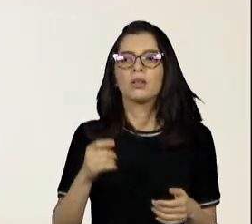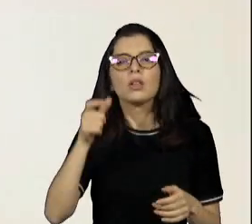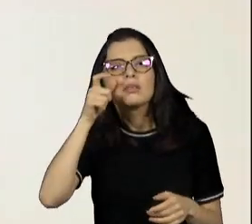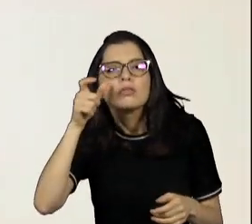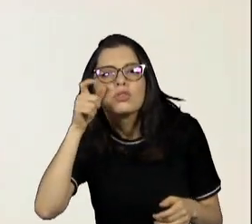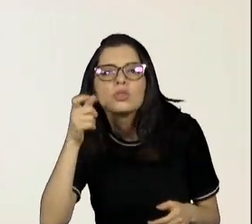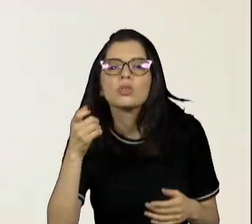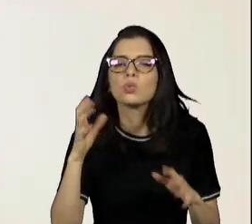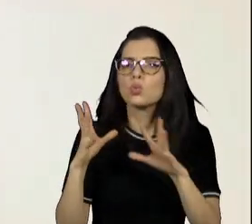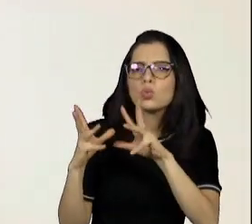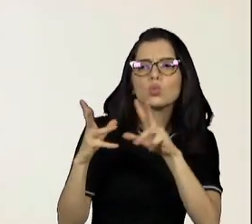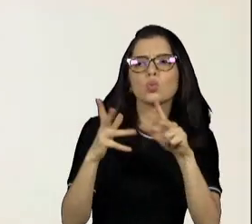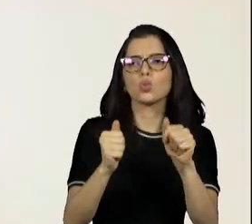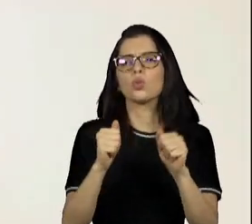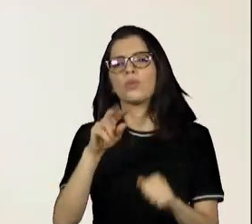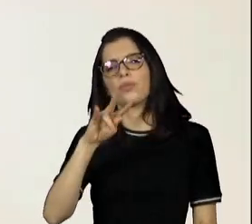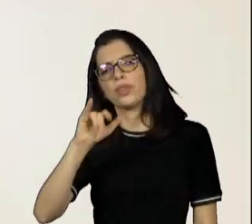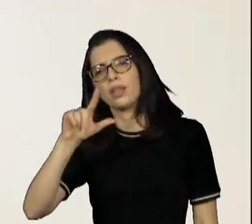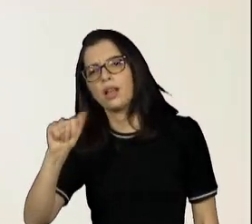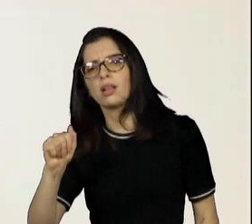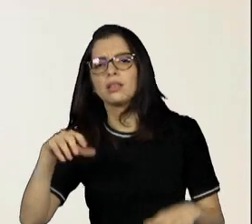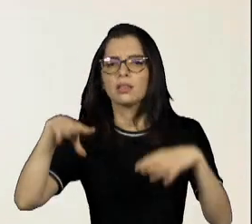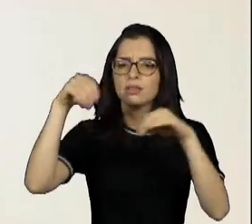Sésamo, Castelo Rá-Tim-Bum,